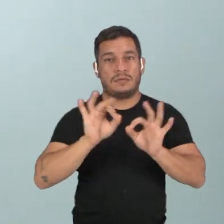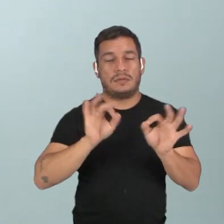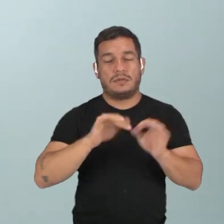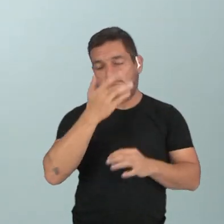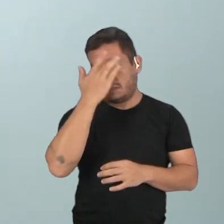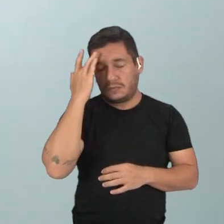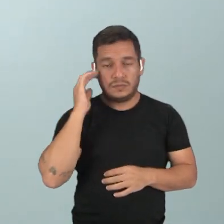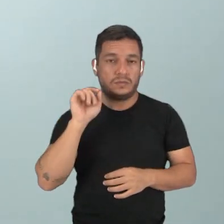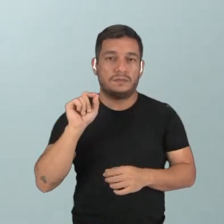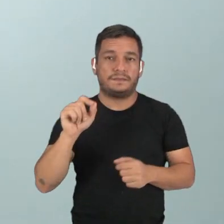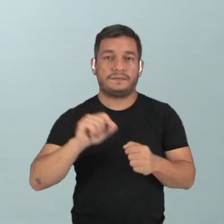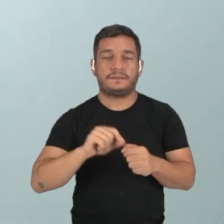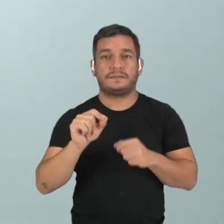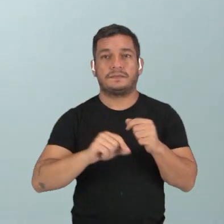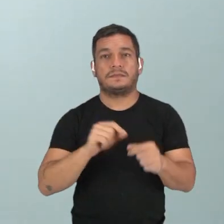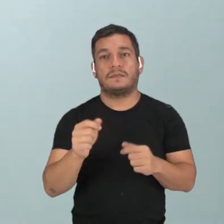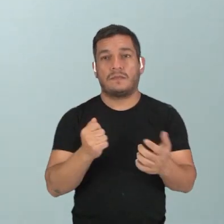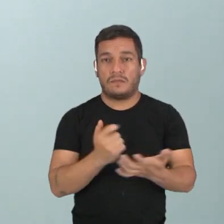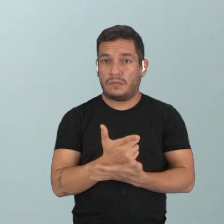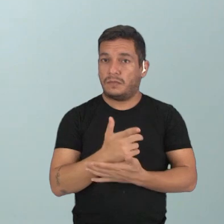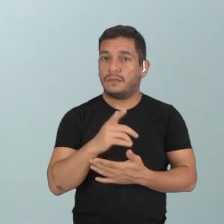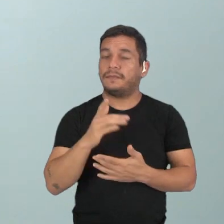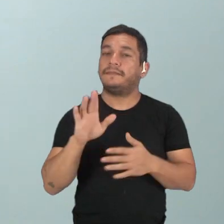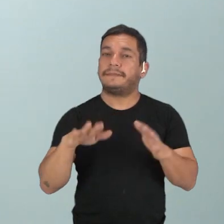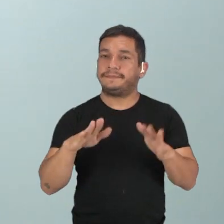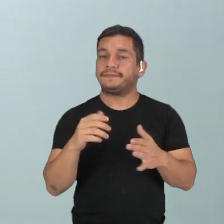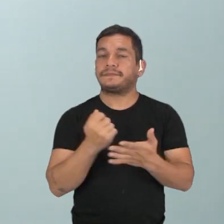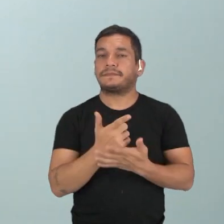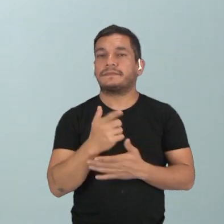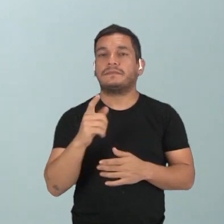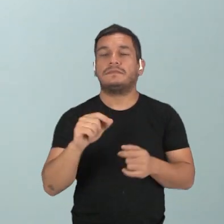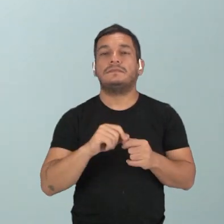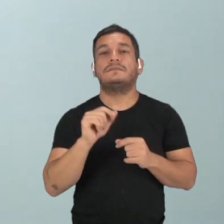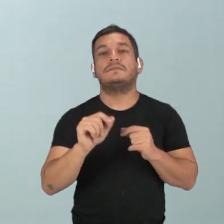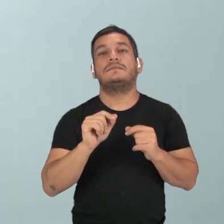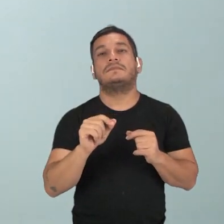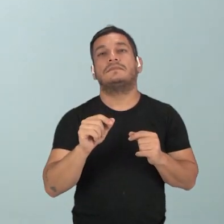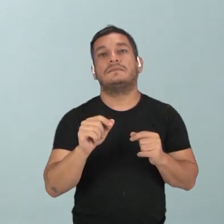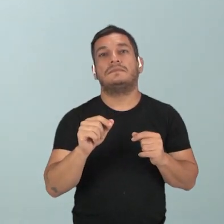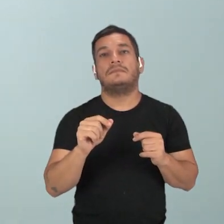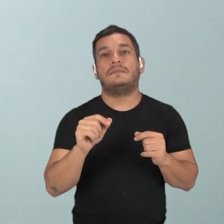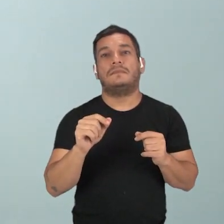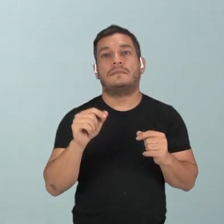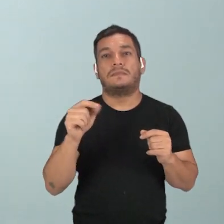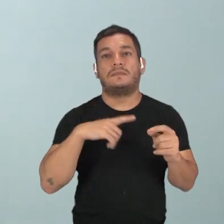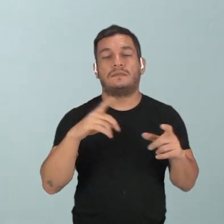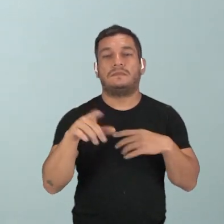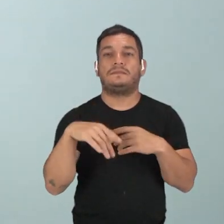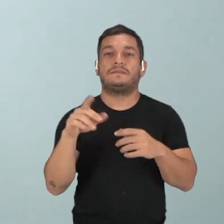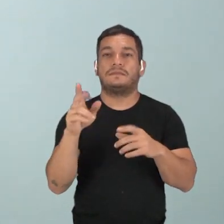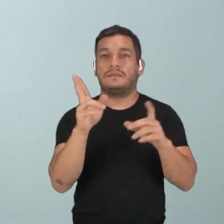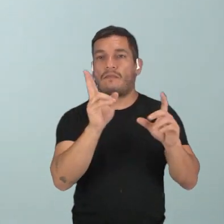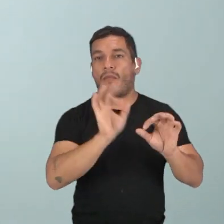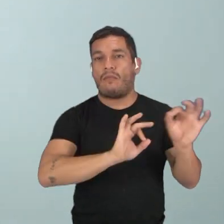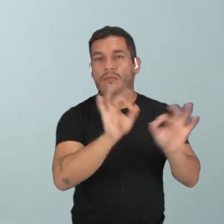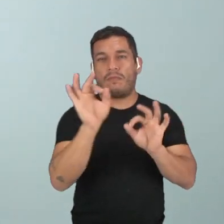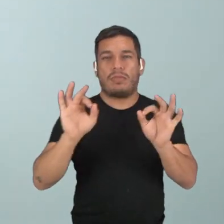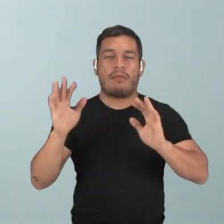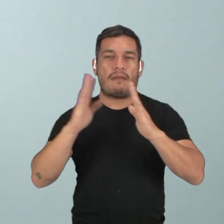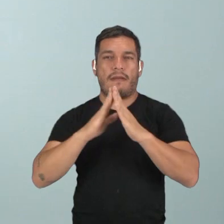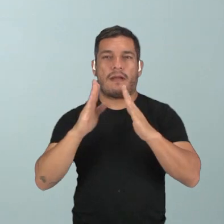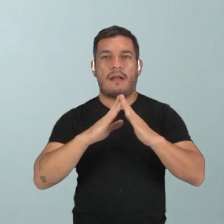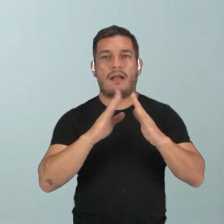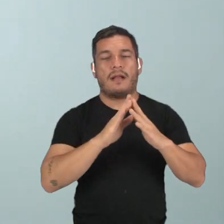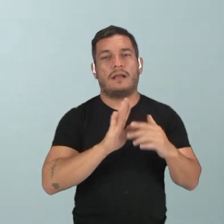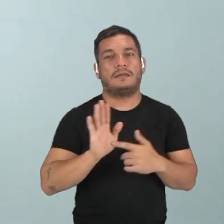geralmente fazem a compra, às vezes, dessas plantas, para, às vezes, colocar como artigo de decoração nas suas casas ou,